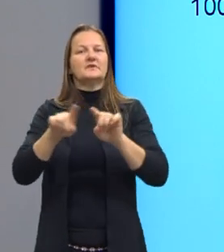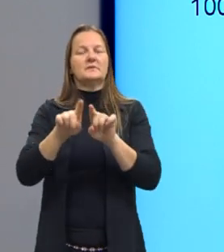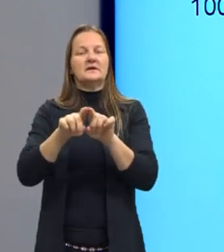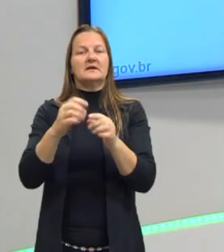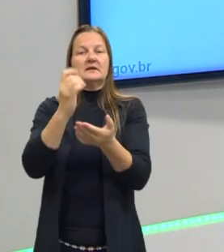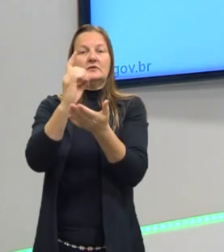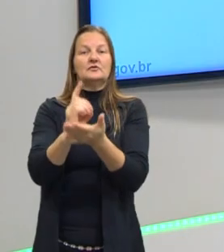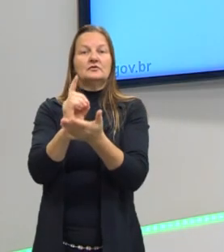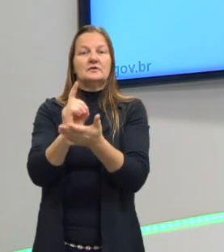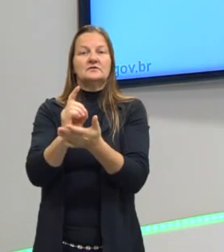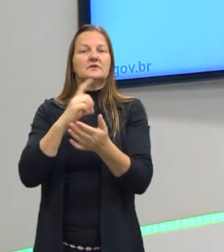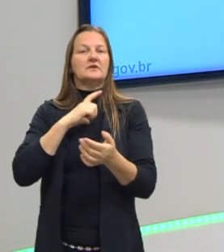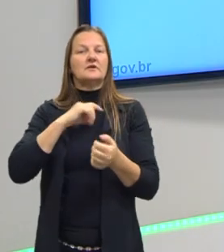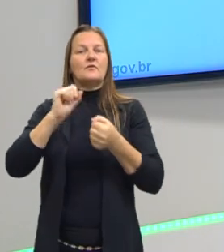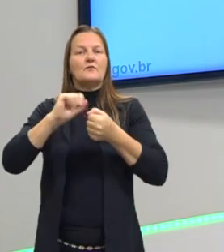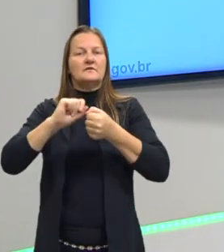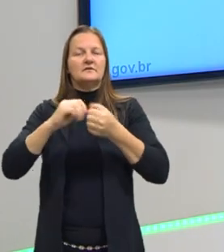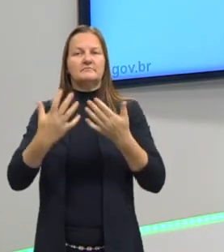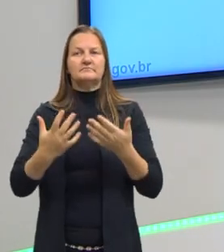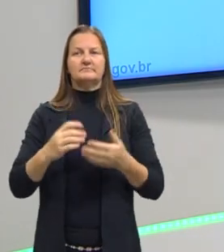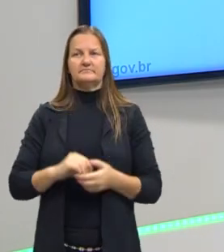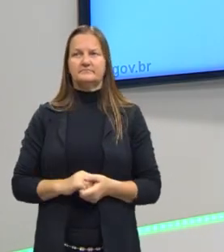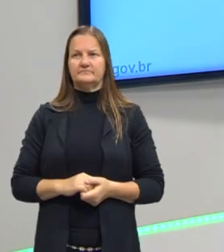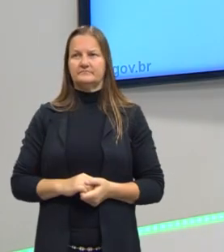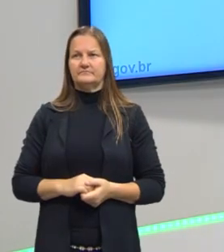então eu consigo resolver tudo isso facilmente.